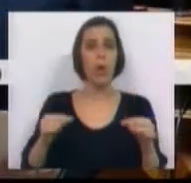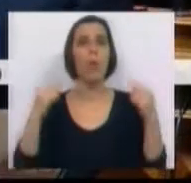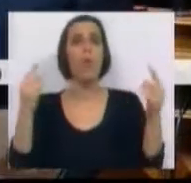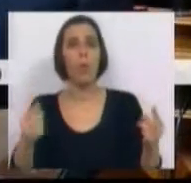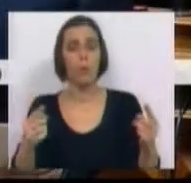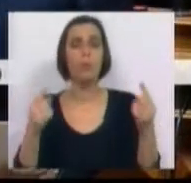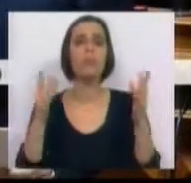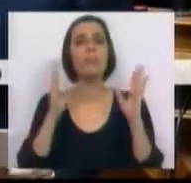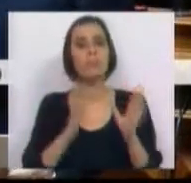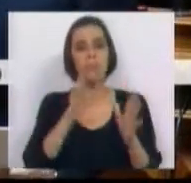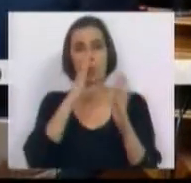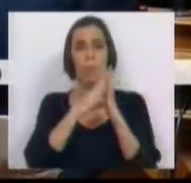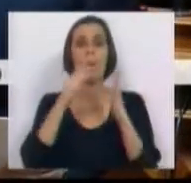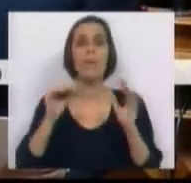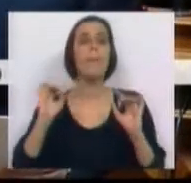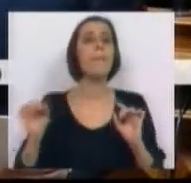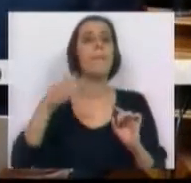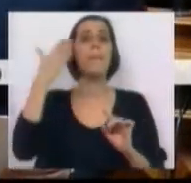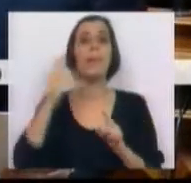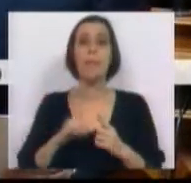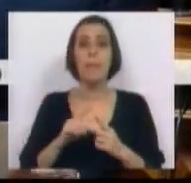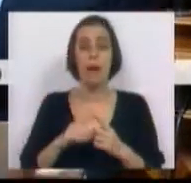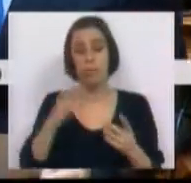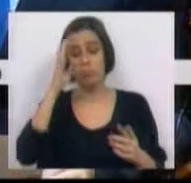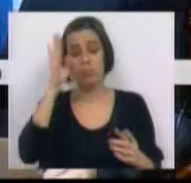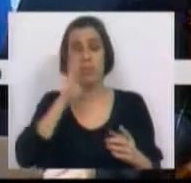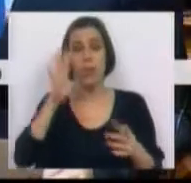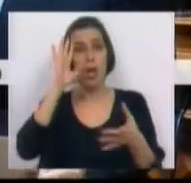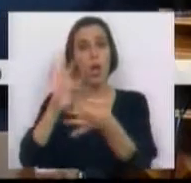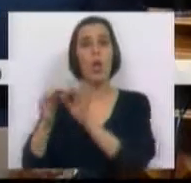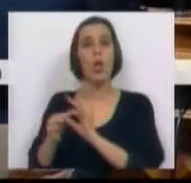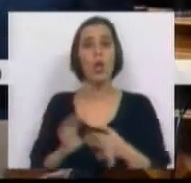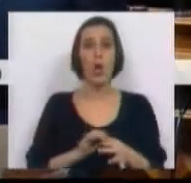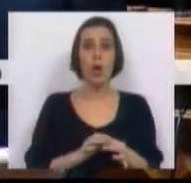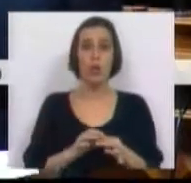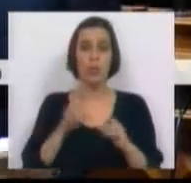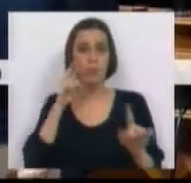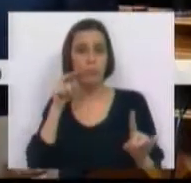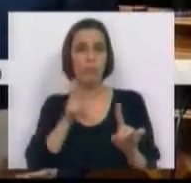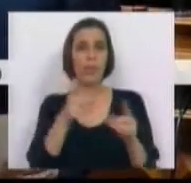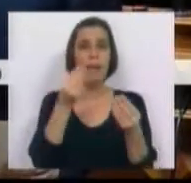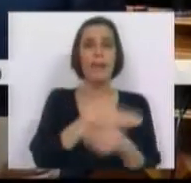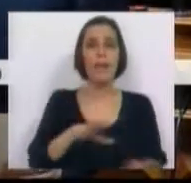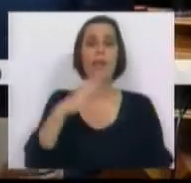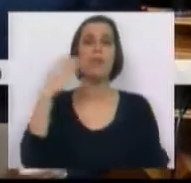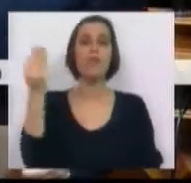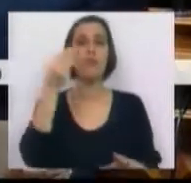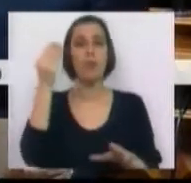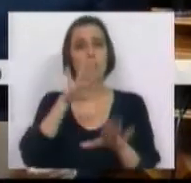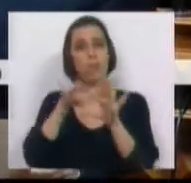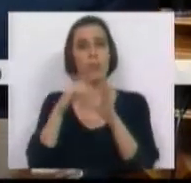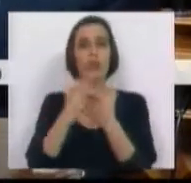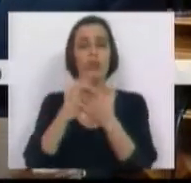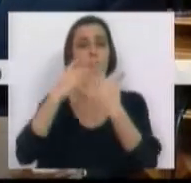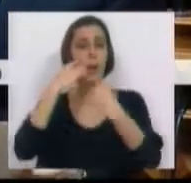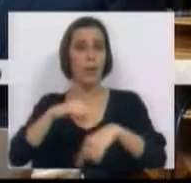outros, hão de ter como referência primeira e pressuposto lógico a ótica das crianças e jovens que frequentam